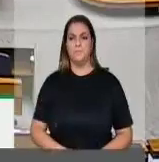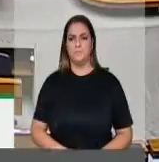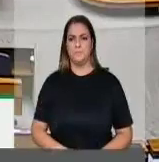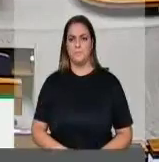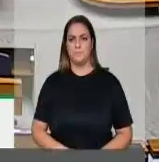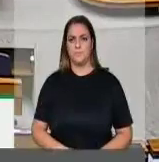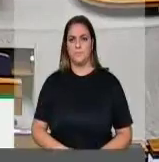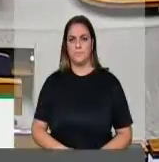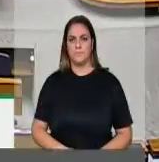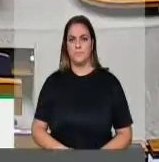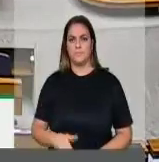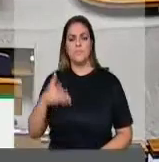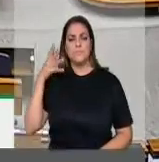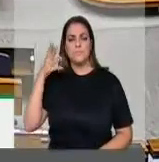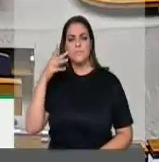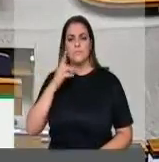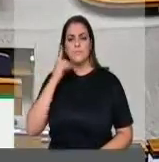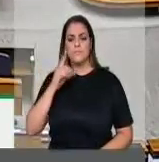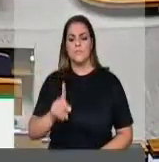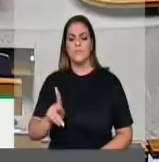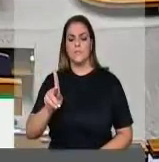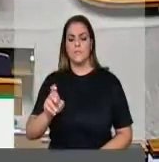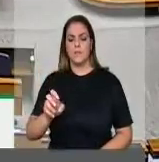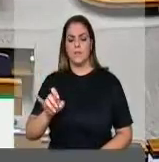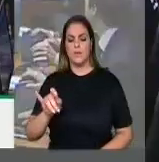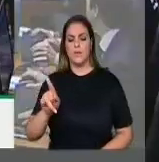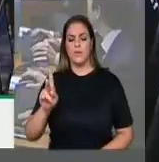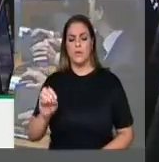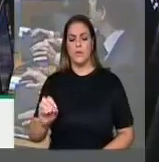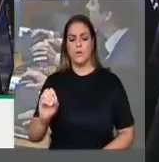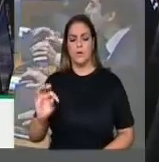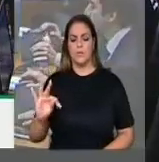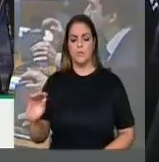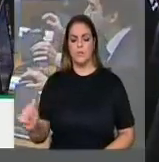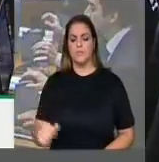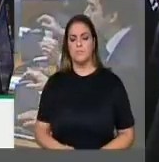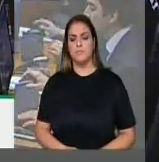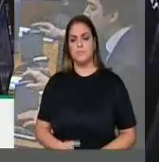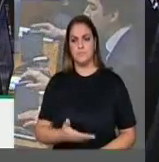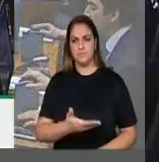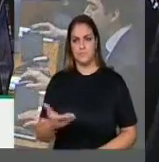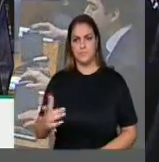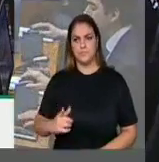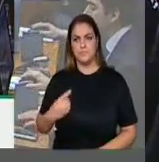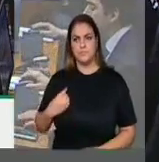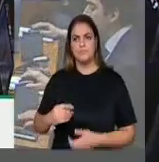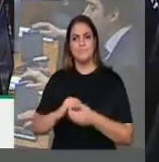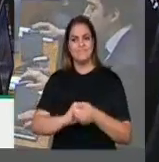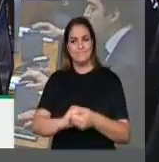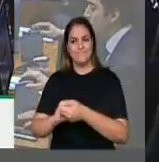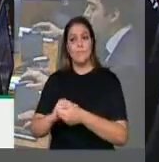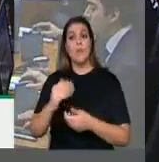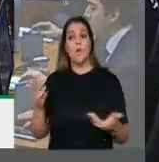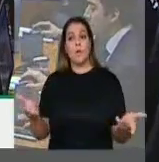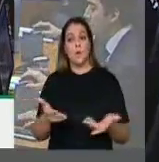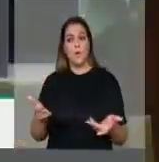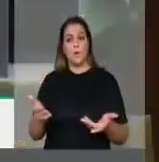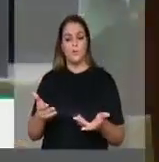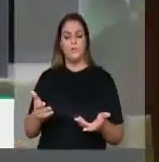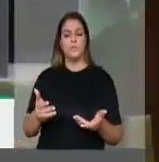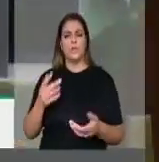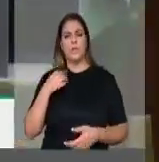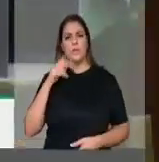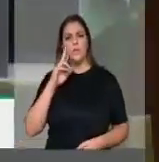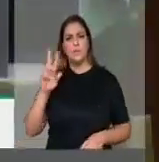Presidente, senhoras e senhores deputados, hoje quando eu vi algumas notícias na TV, foi